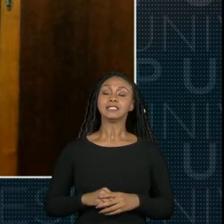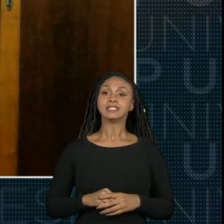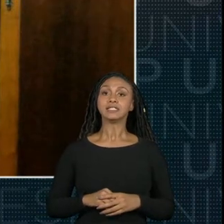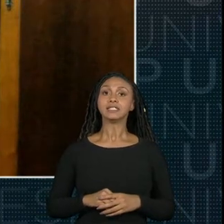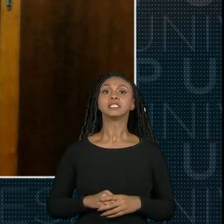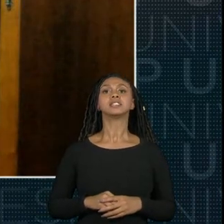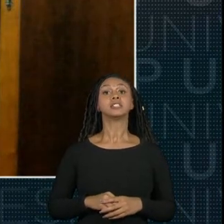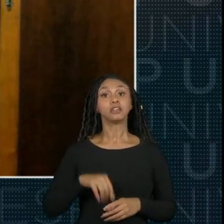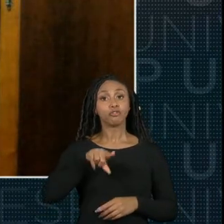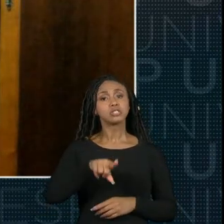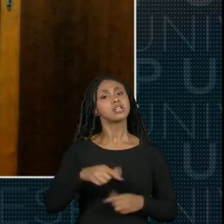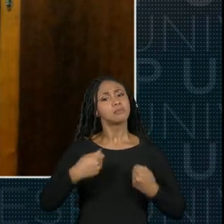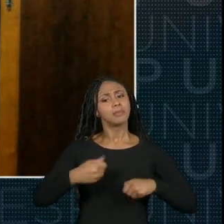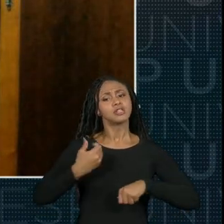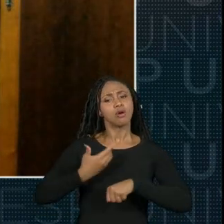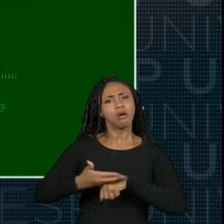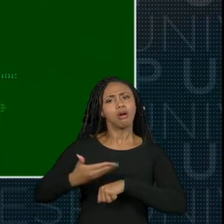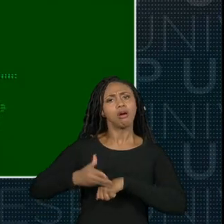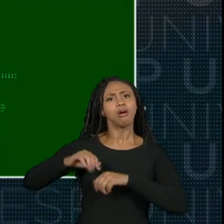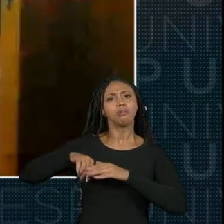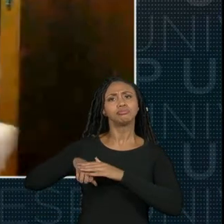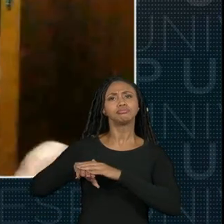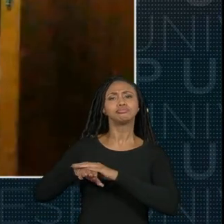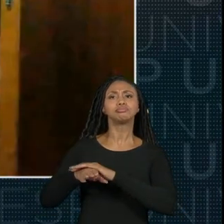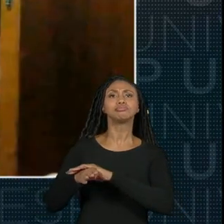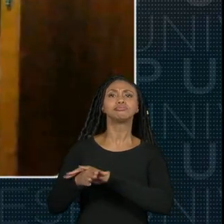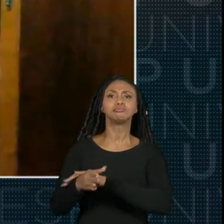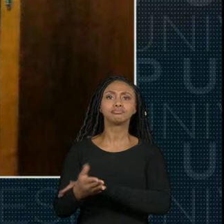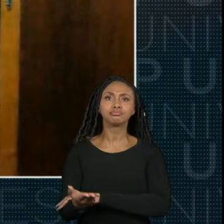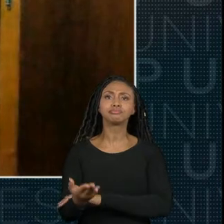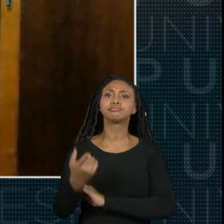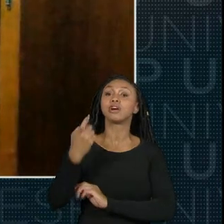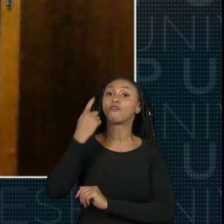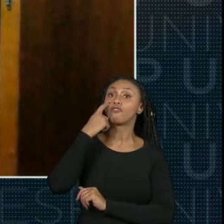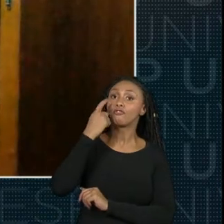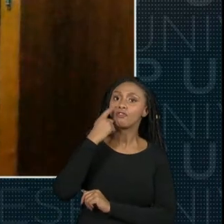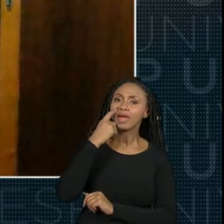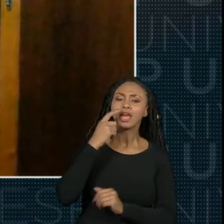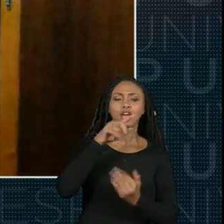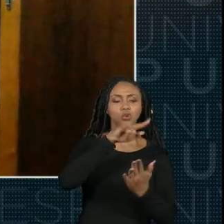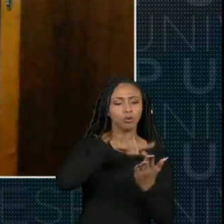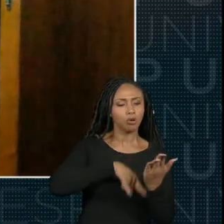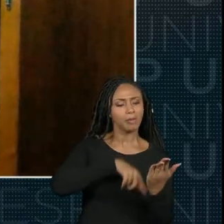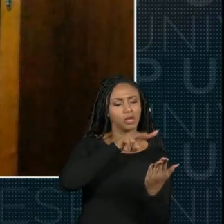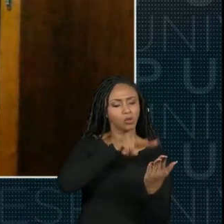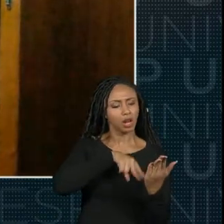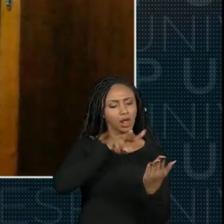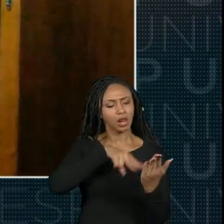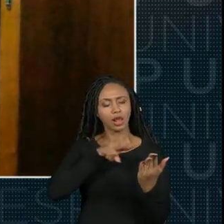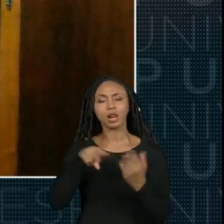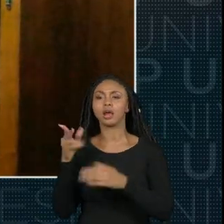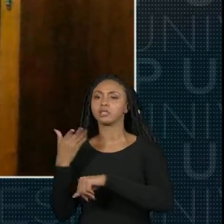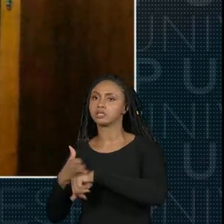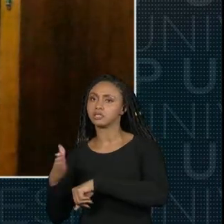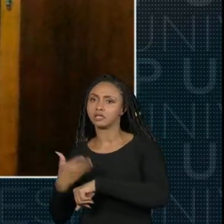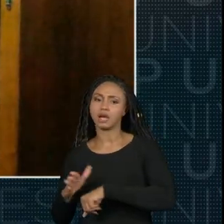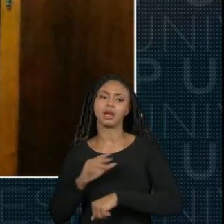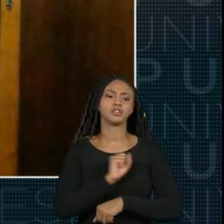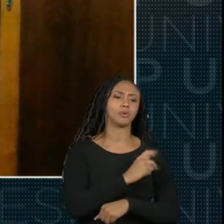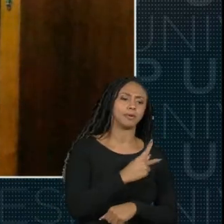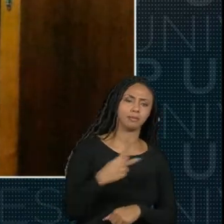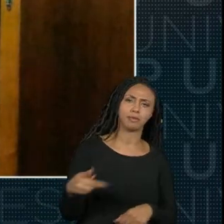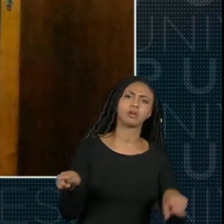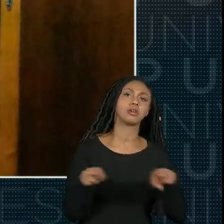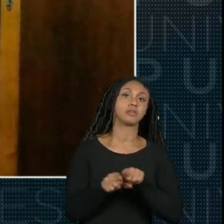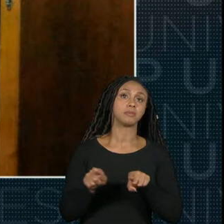criem o hábito de verificar a documentação ler os documentos tanto de estágio quanto de APPs